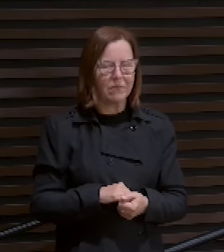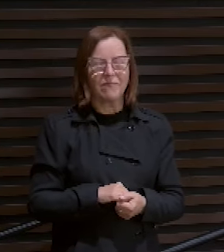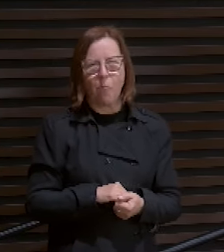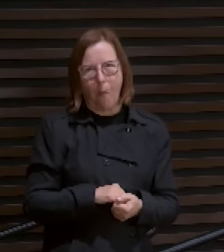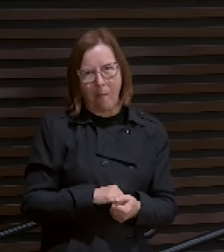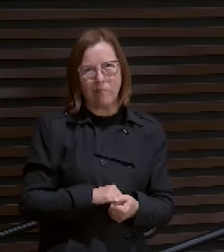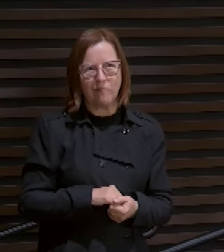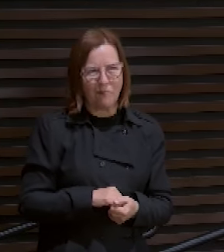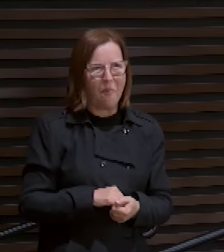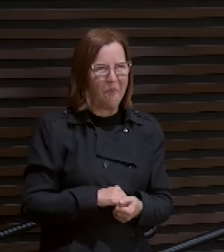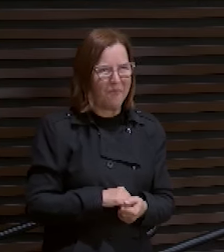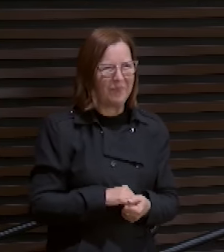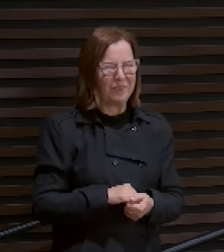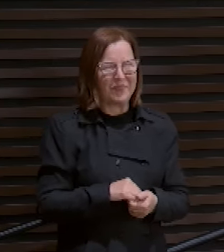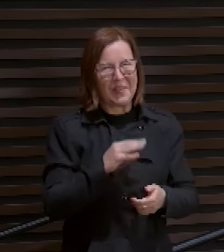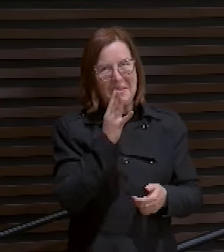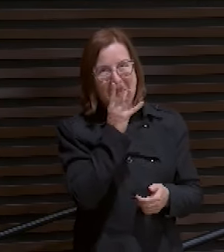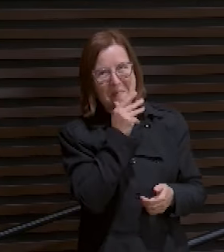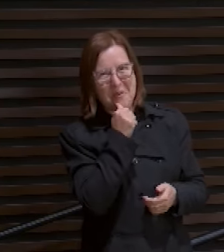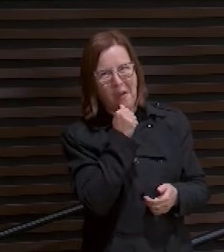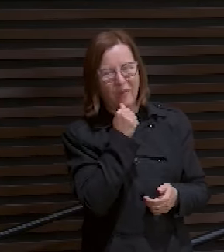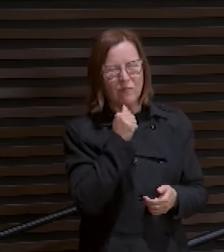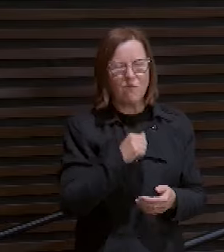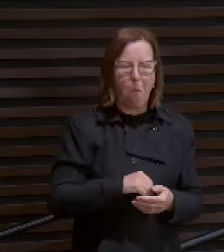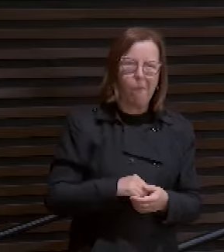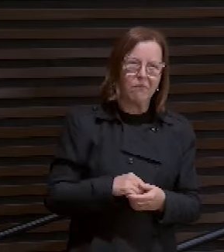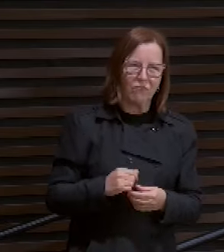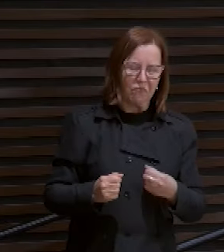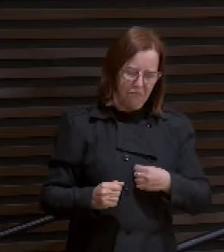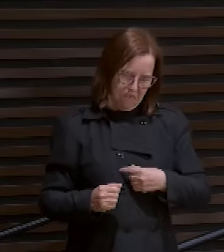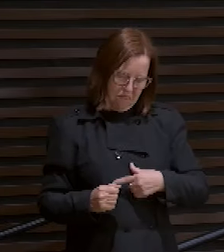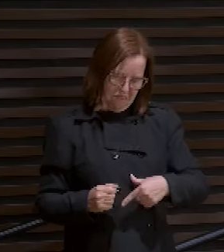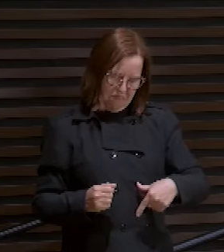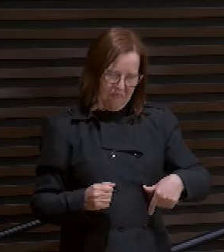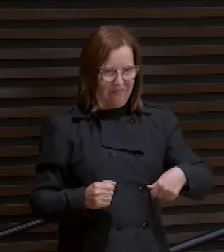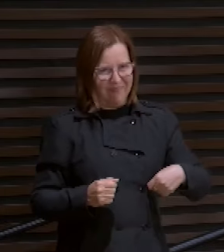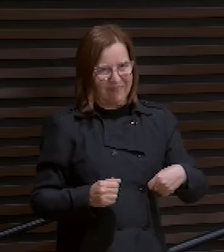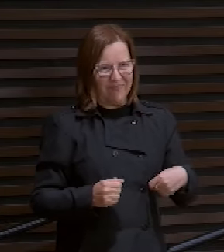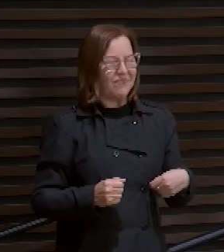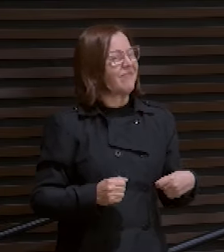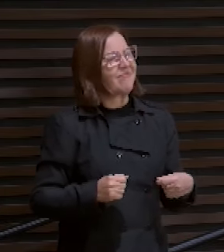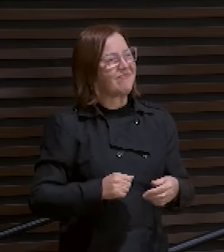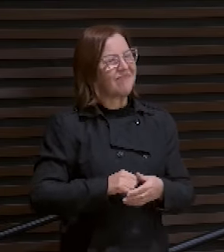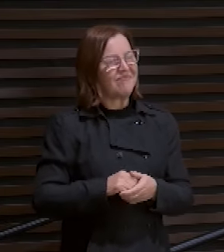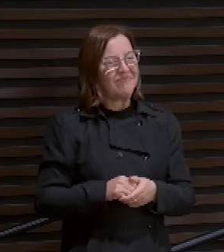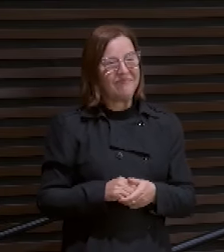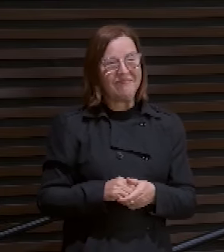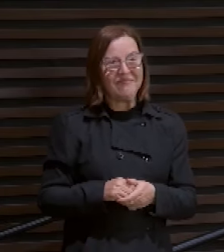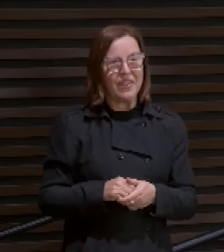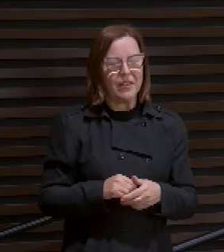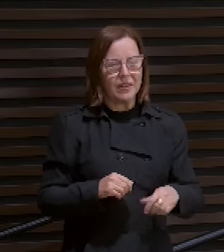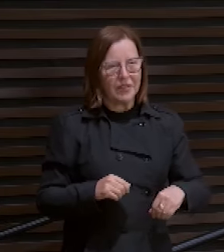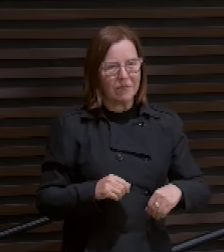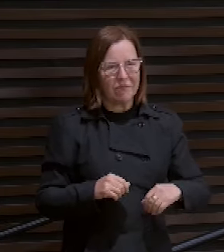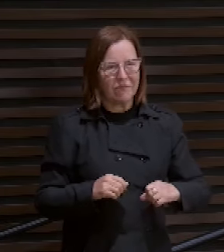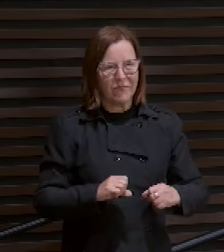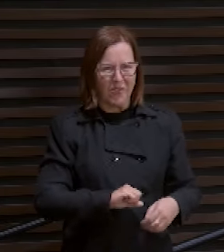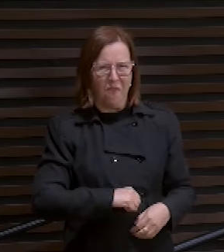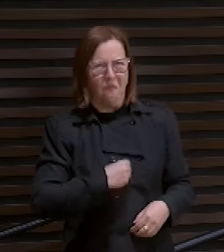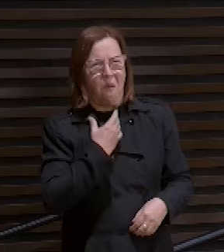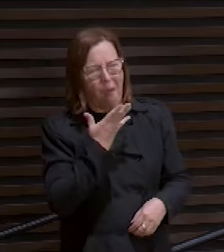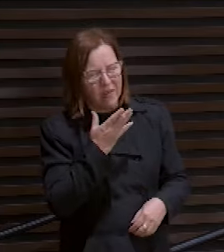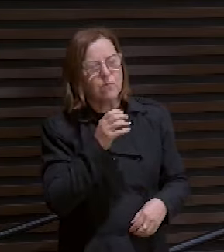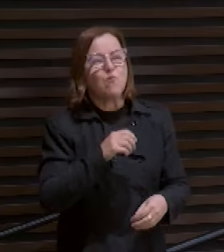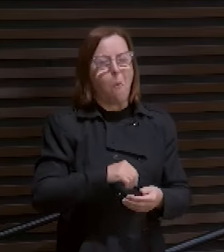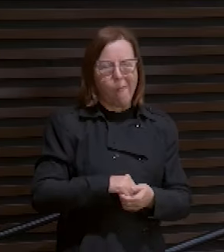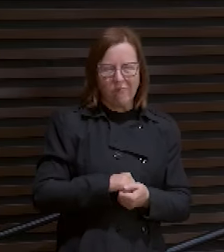o estômago, joga lá para o rumen, para o retículo, para o omaso, o obomaço. E aquilo volta, ele mastiga de novo e